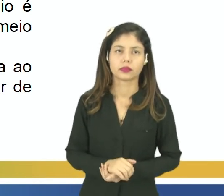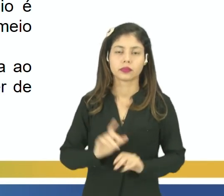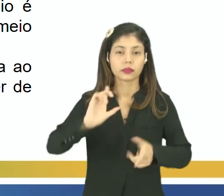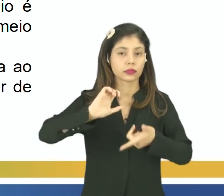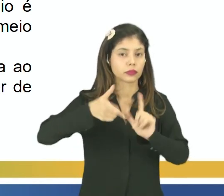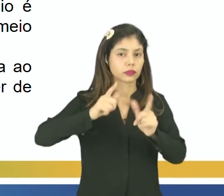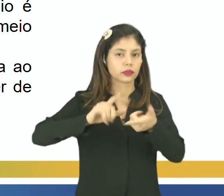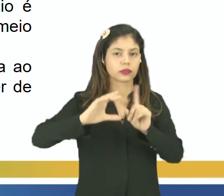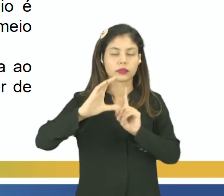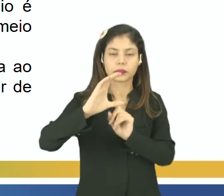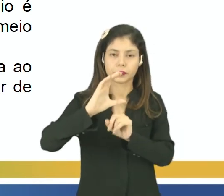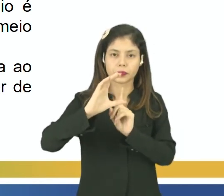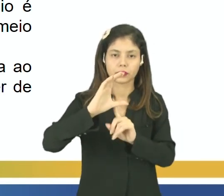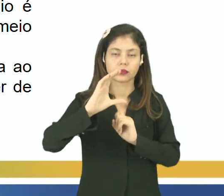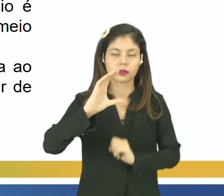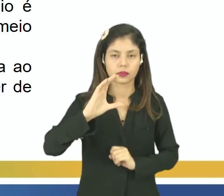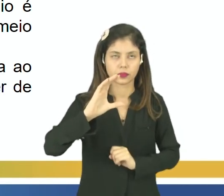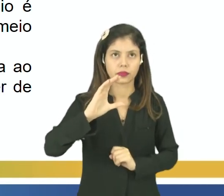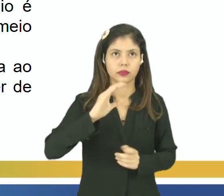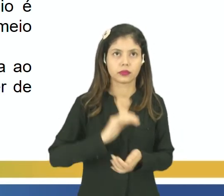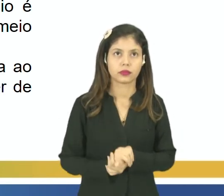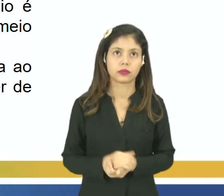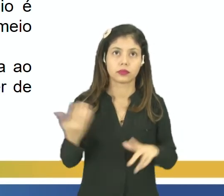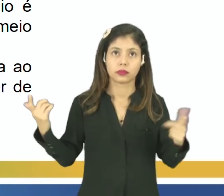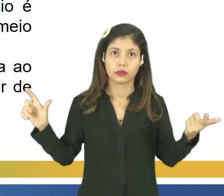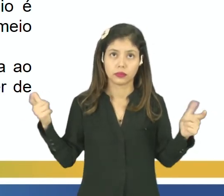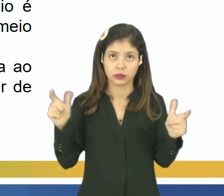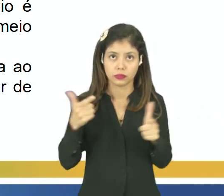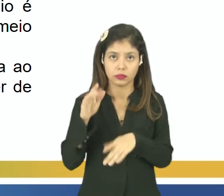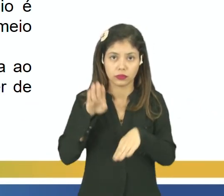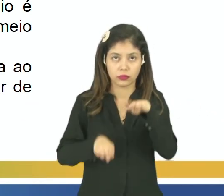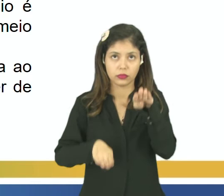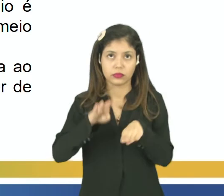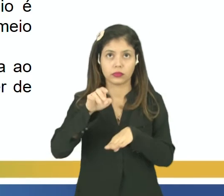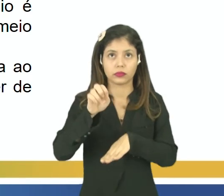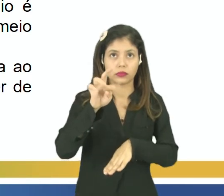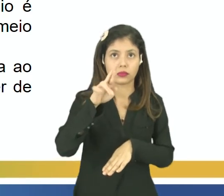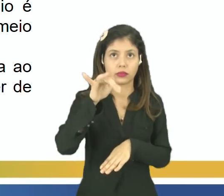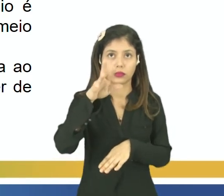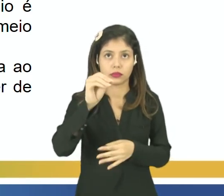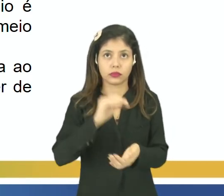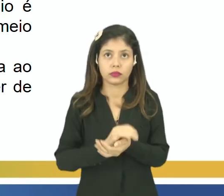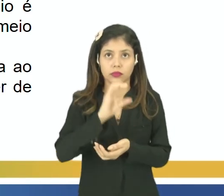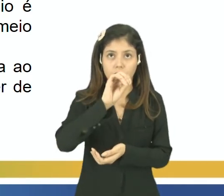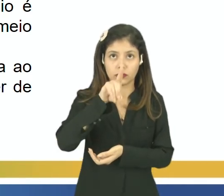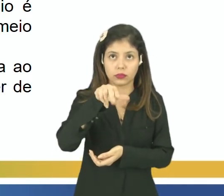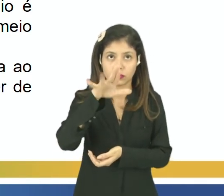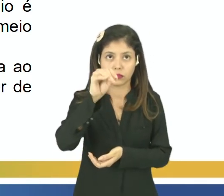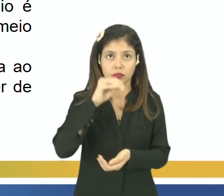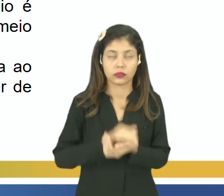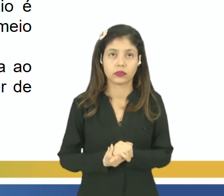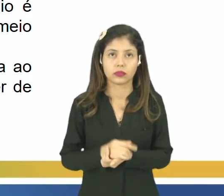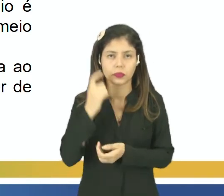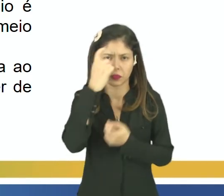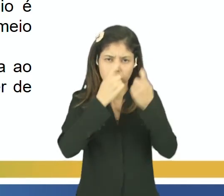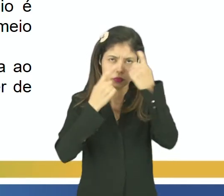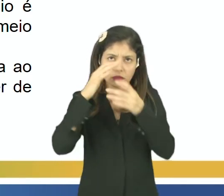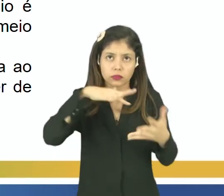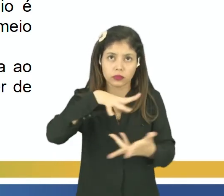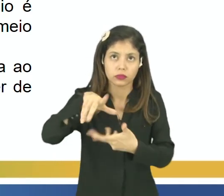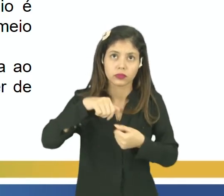Nesse caso, a única correta é a que traz o seguinte, que a diminuição dos níveis estratosféricos de ozônio é uma